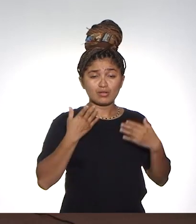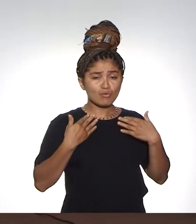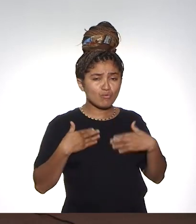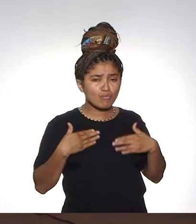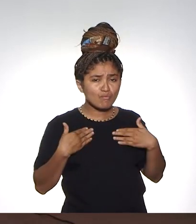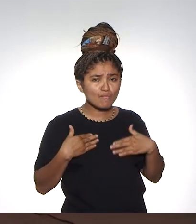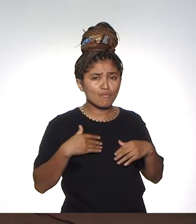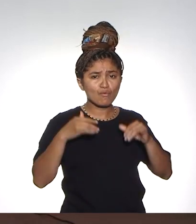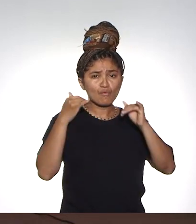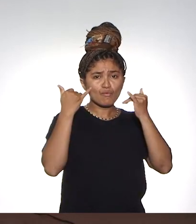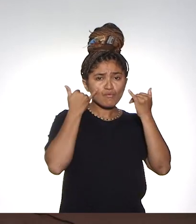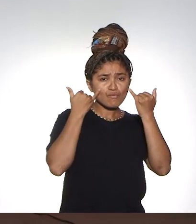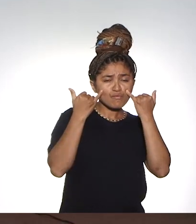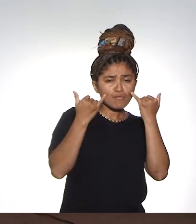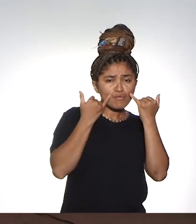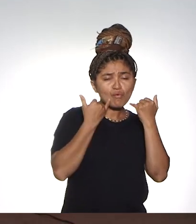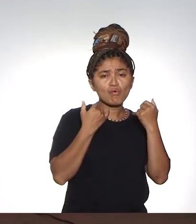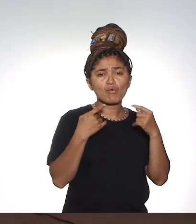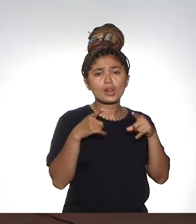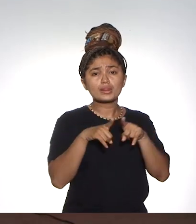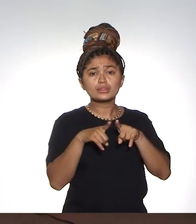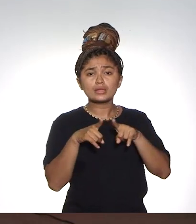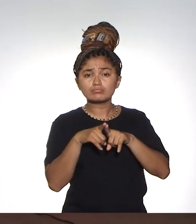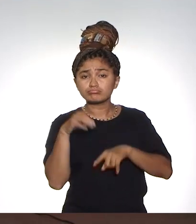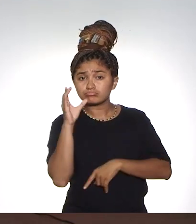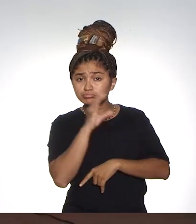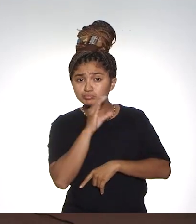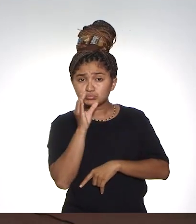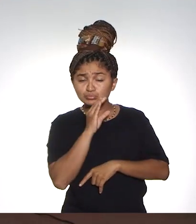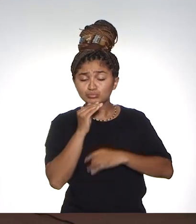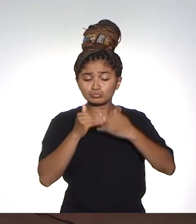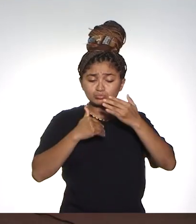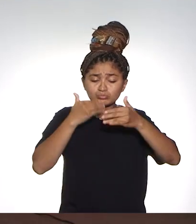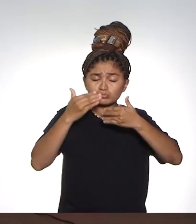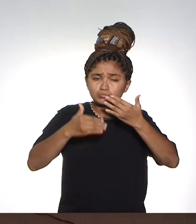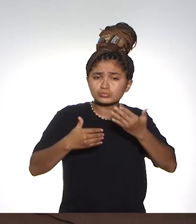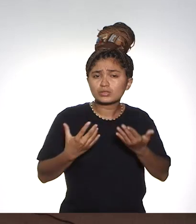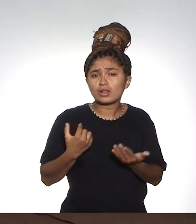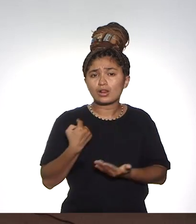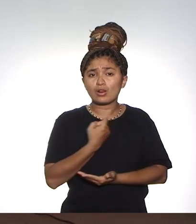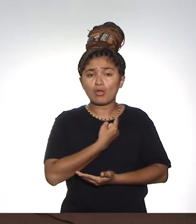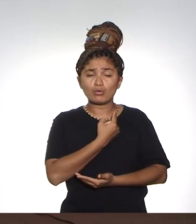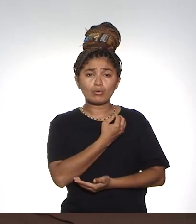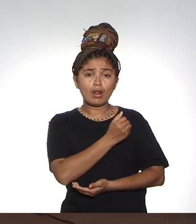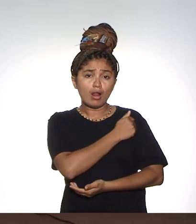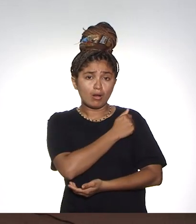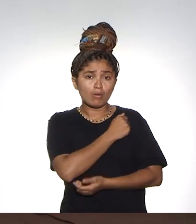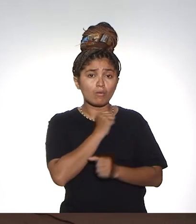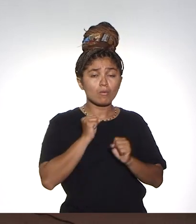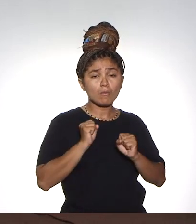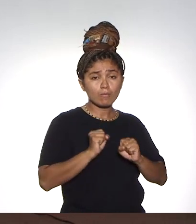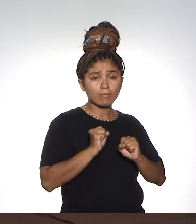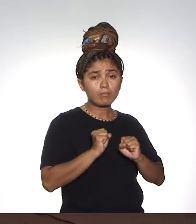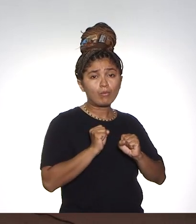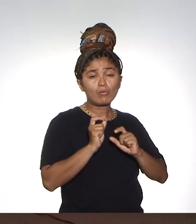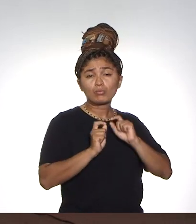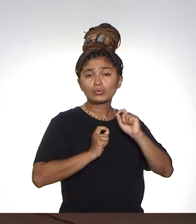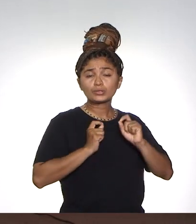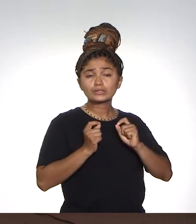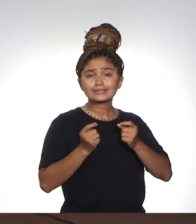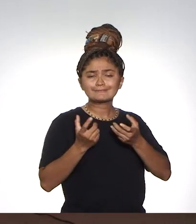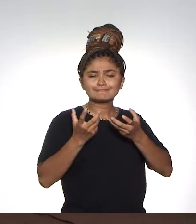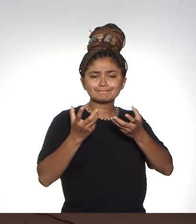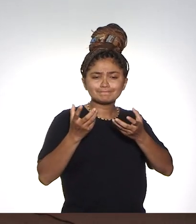gera conforto, isso gera informação, isso gera agilidade dos nossos processos, que nossos alunos possam